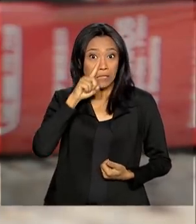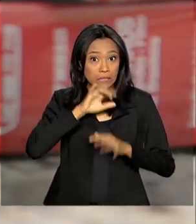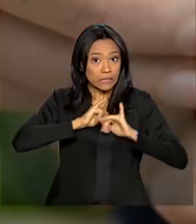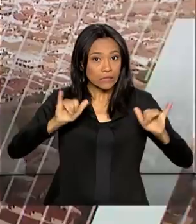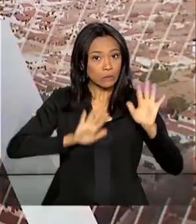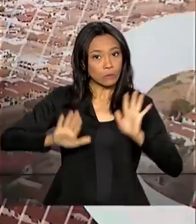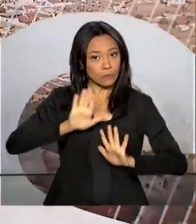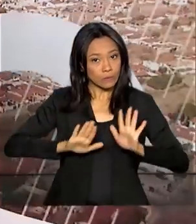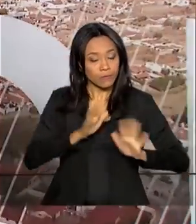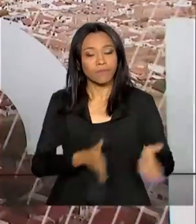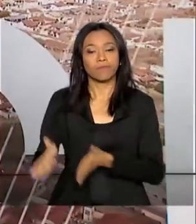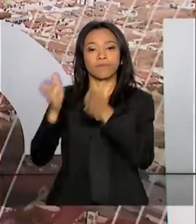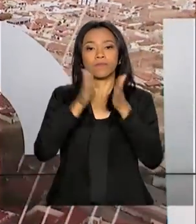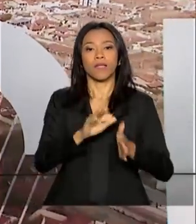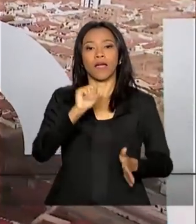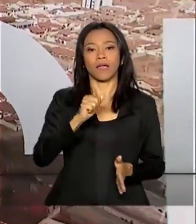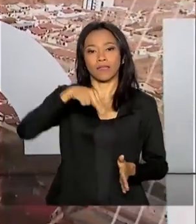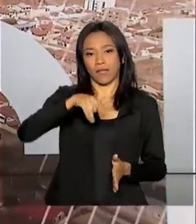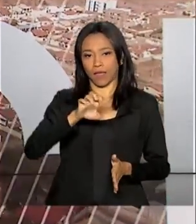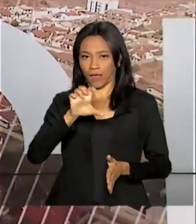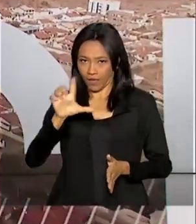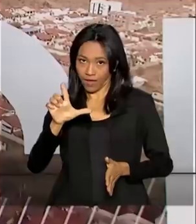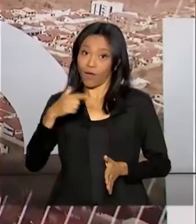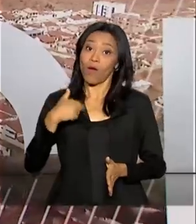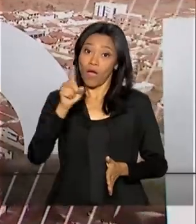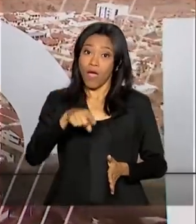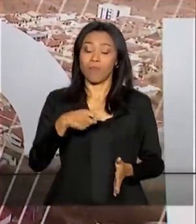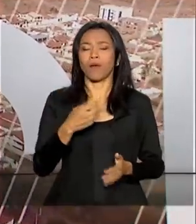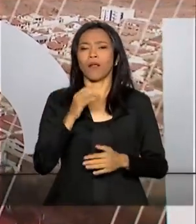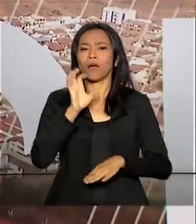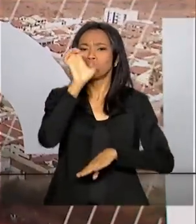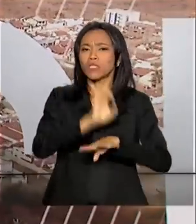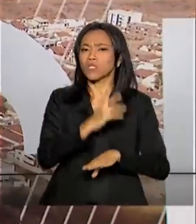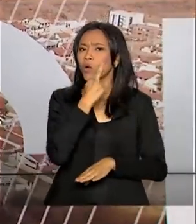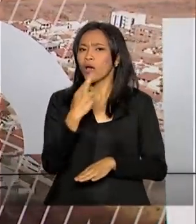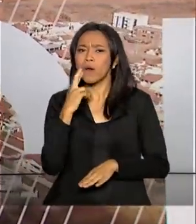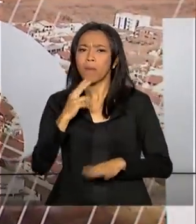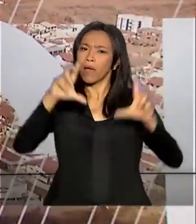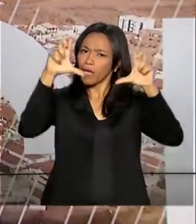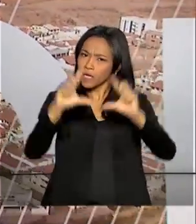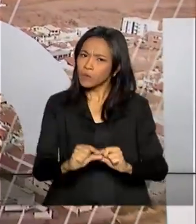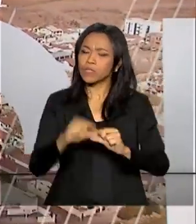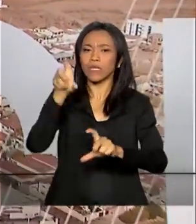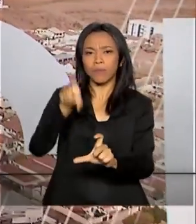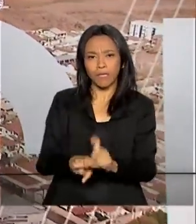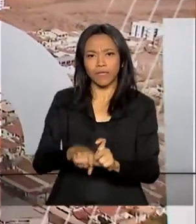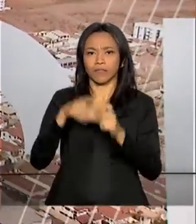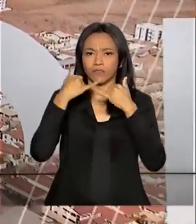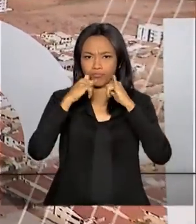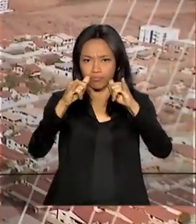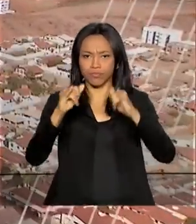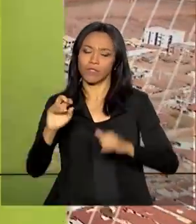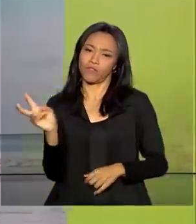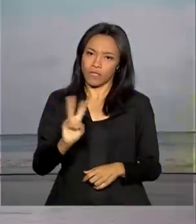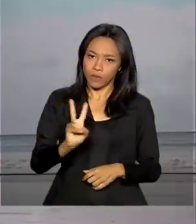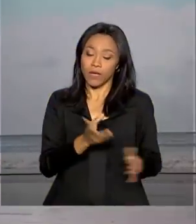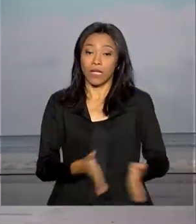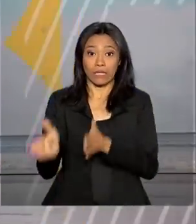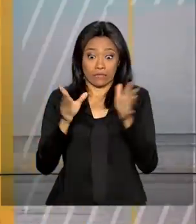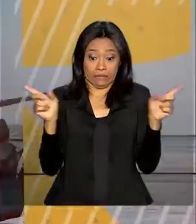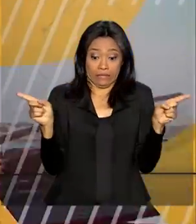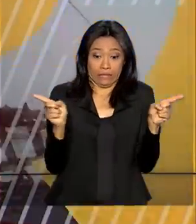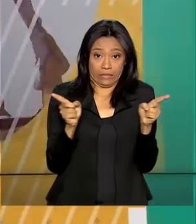cigarro. A Nel faz leilão para abastecer Roraima e reduzir a dependência da energia da Venezuela. Prazo apertado,